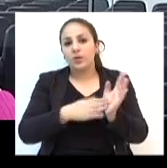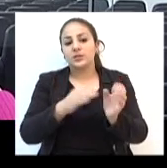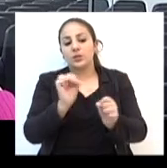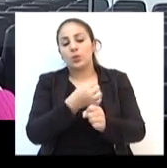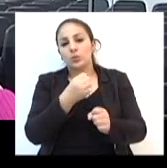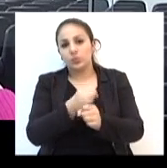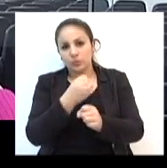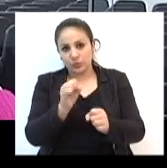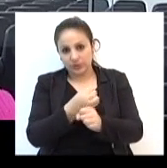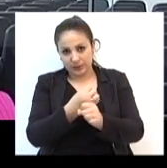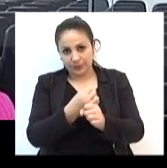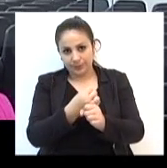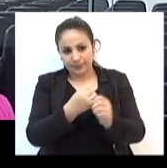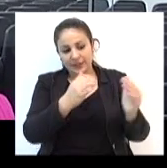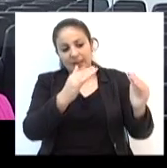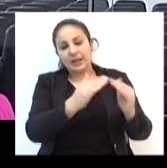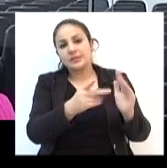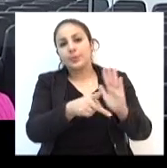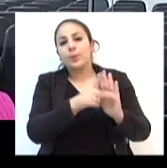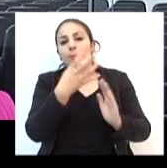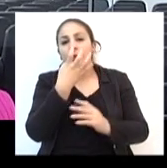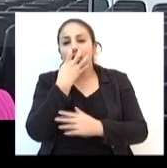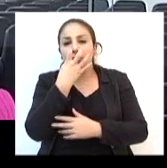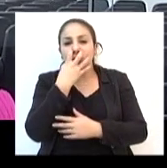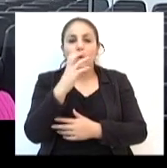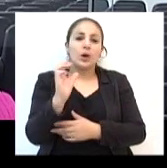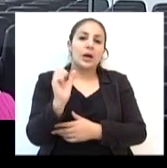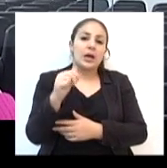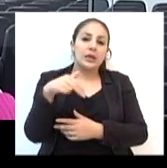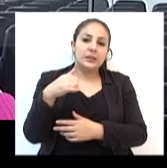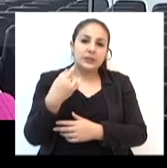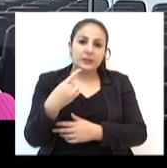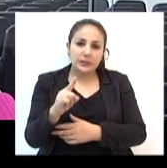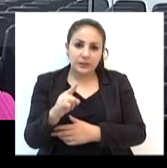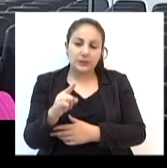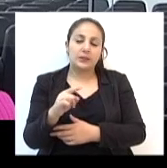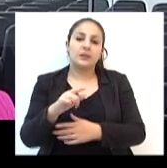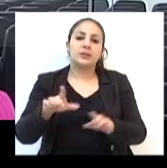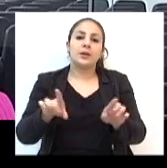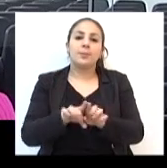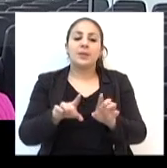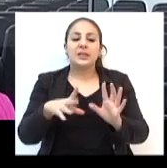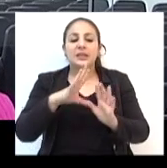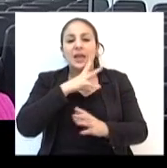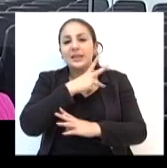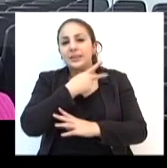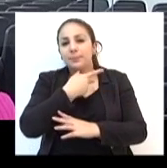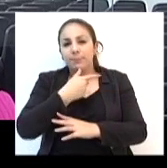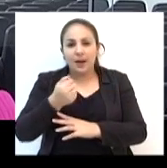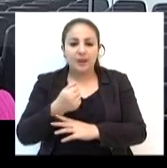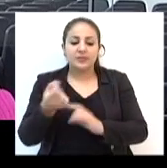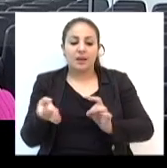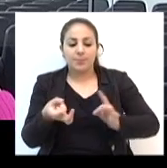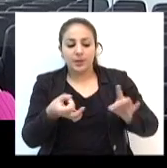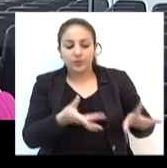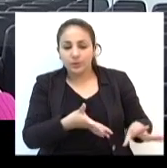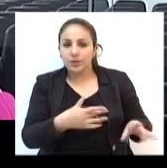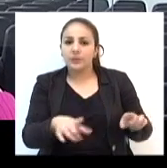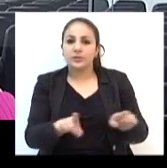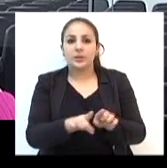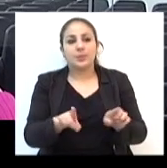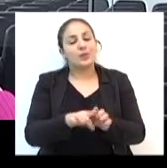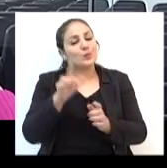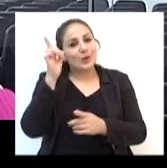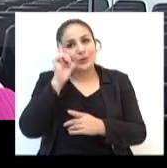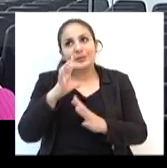400 m². 400 m², dentro daqui a necessidade de paz fundo e no número crescente de animais abandonados, não vai atender